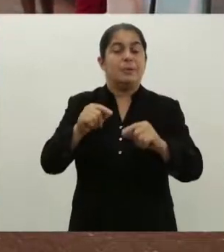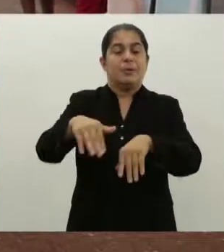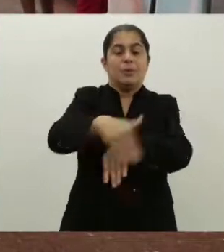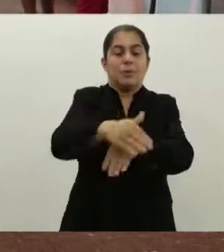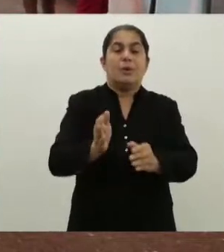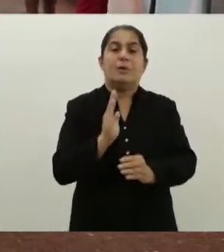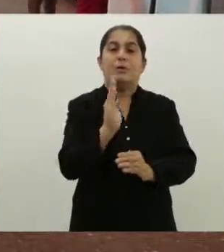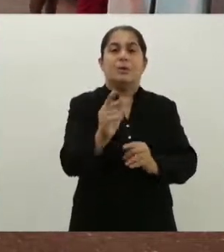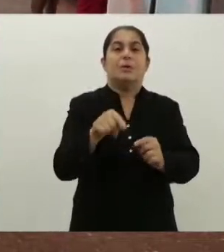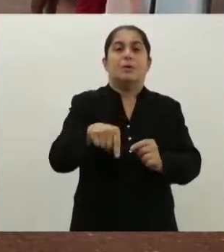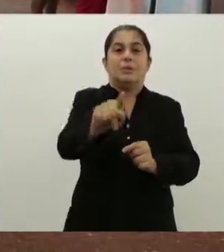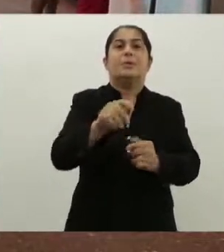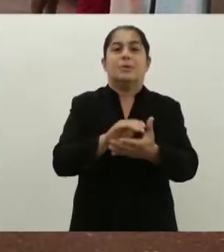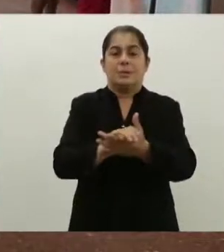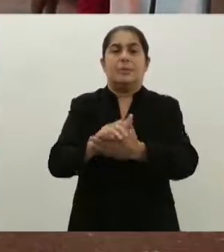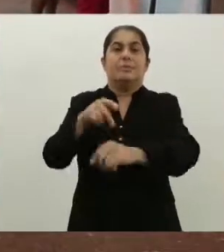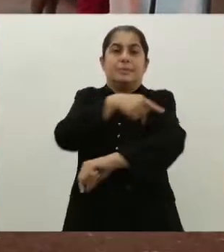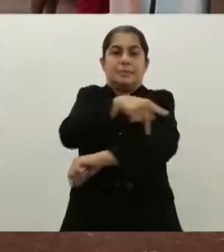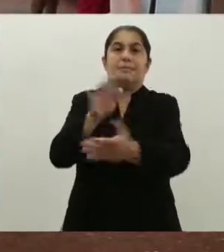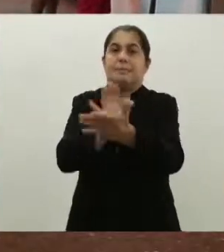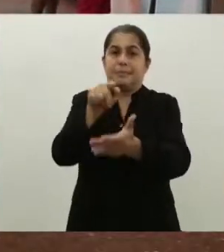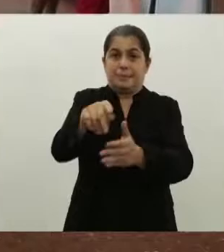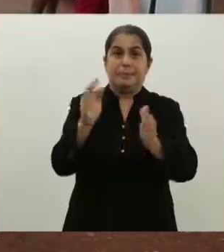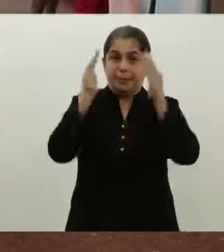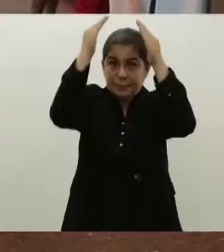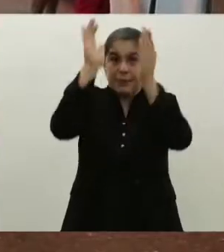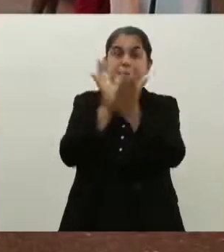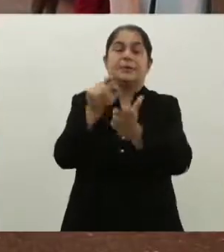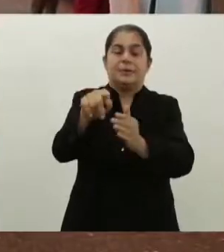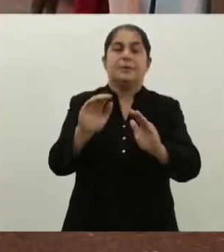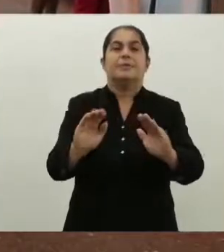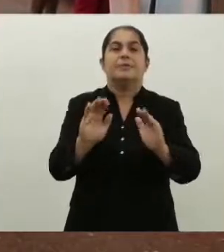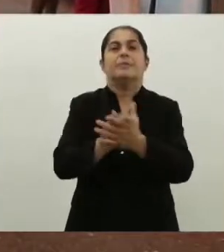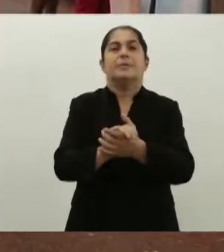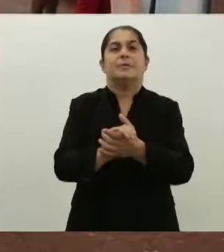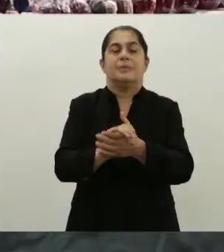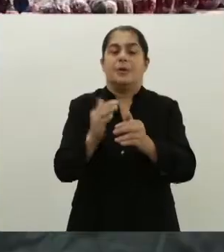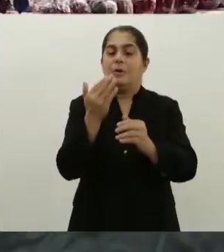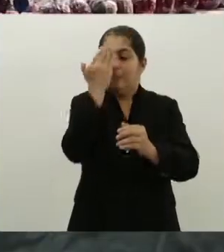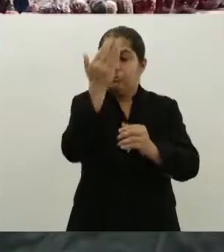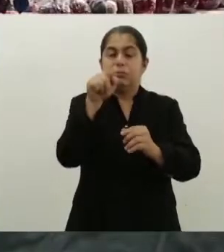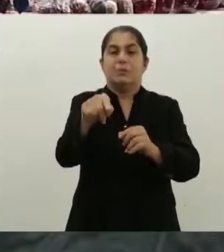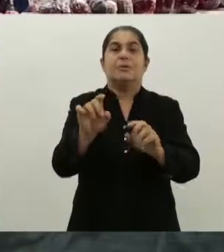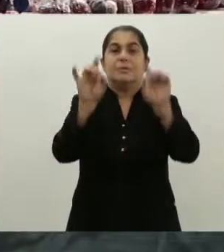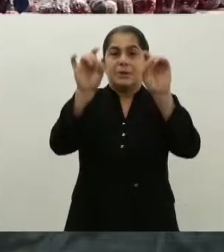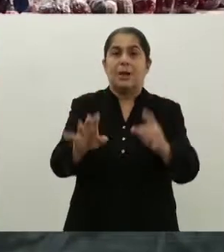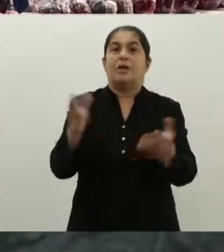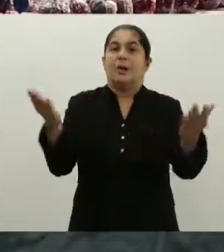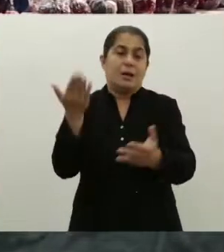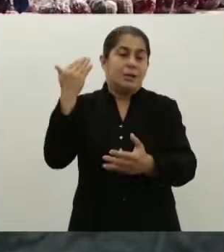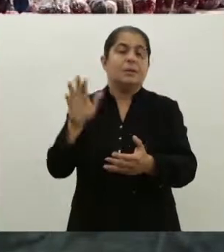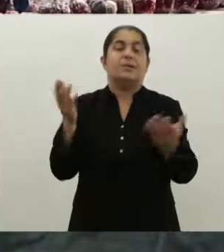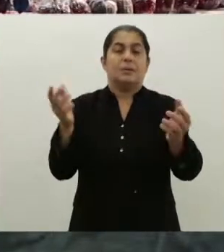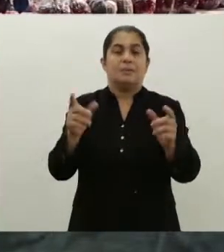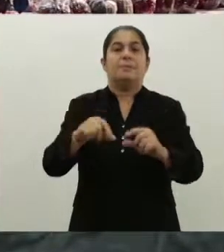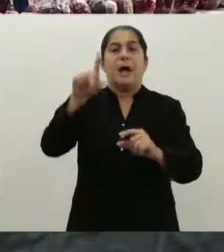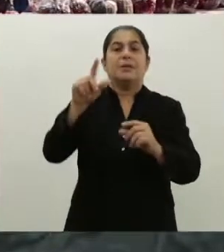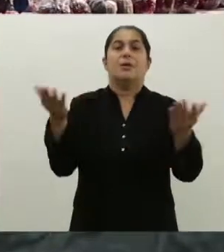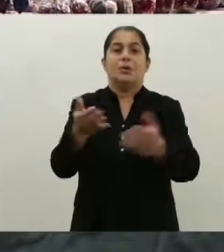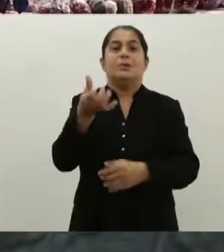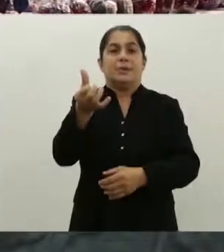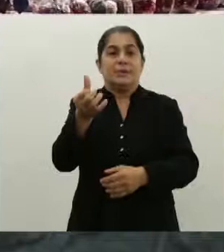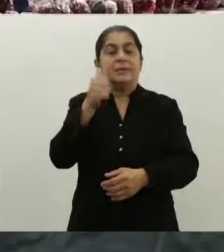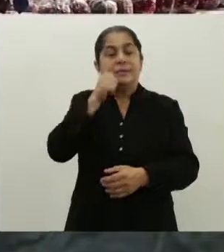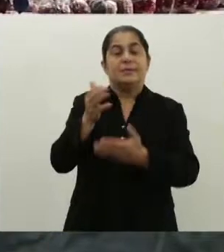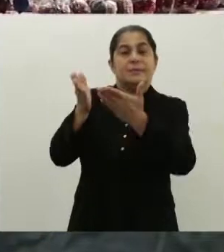barracas na rua que fica de frente para a Praça do Bispo, a área central da festa. Agora são apenas seis, dentre